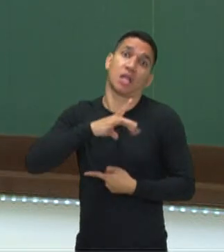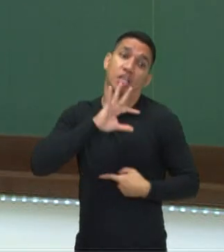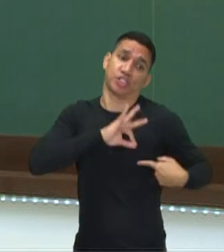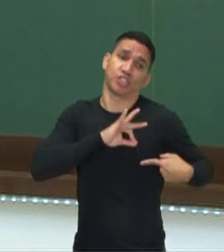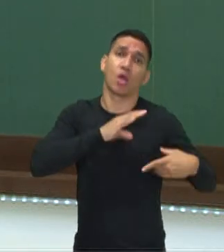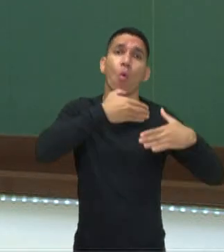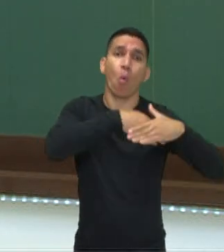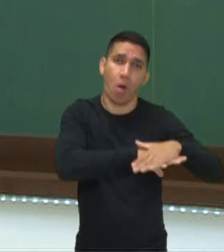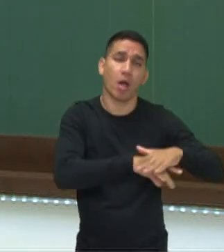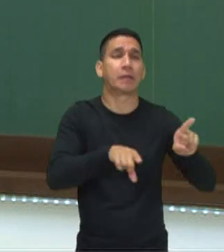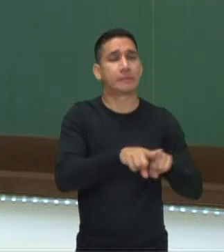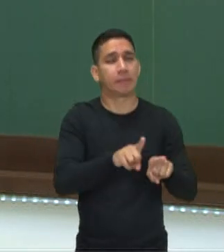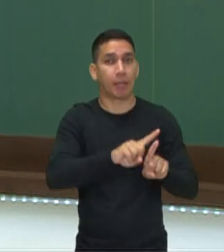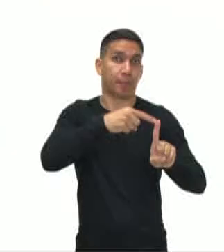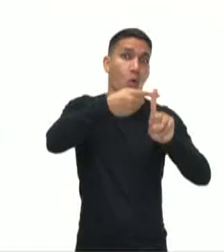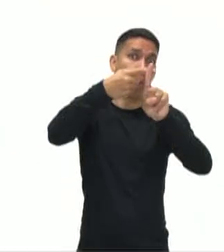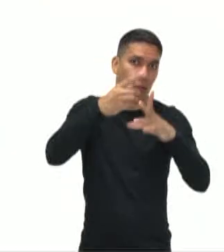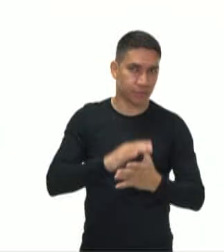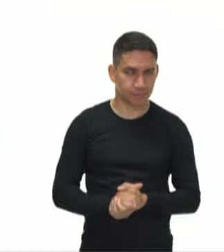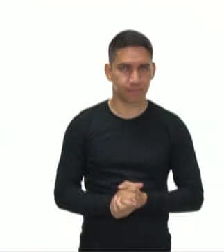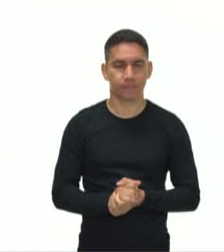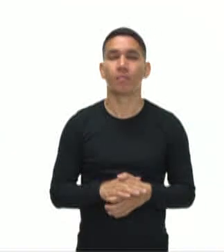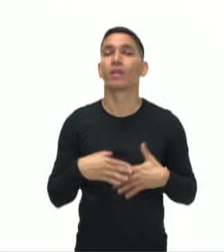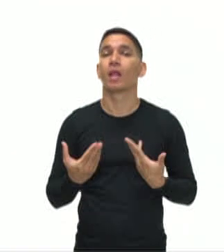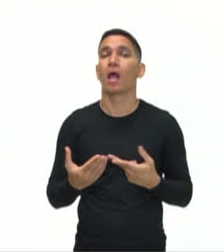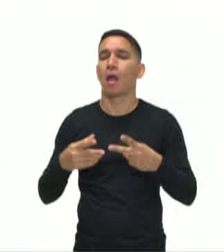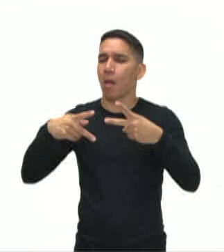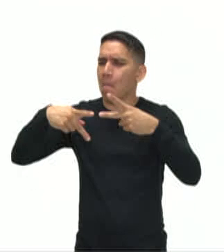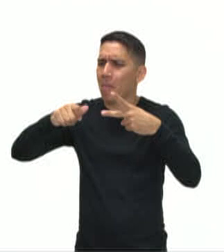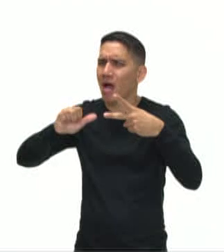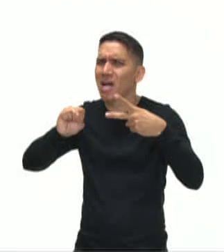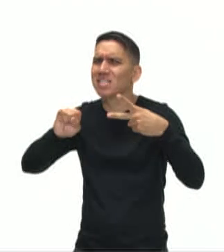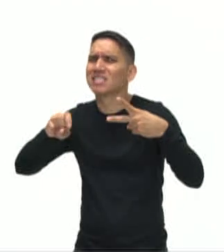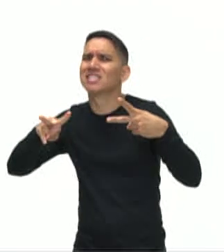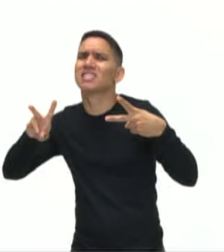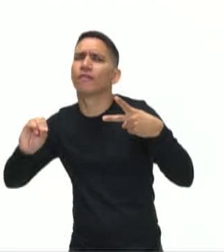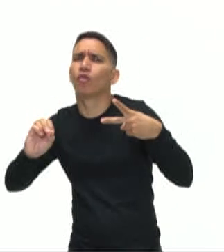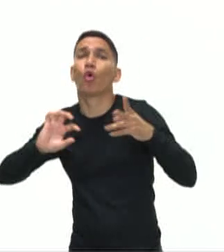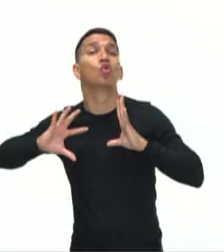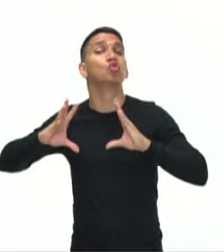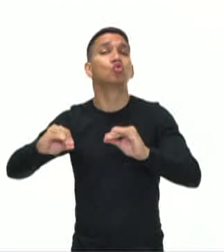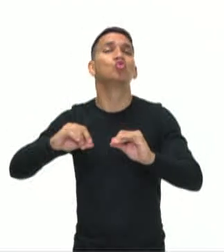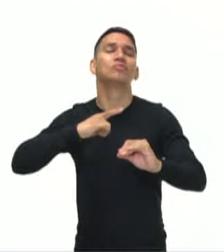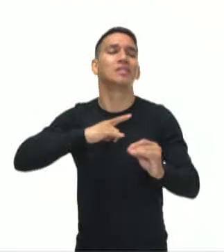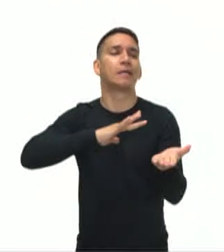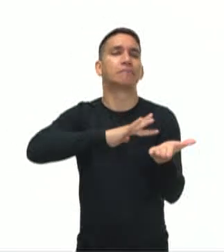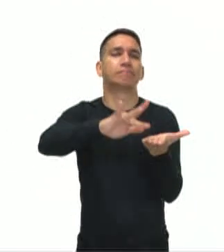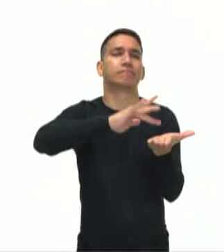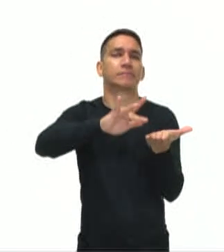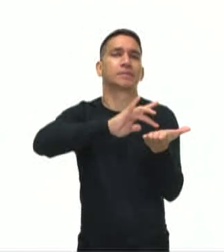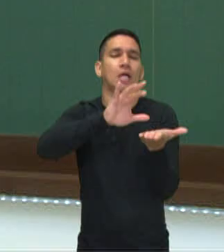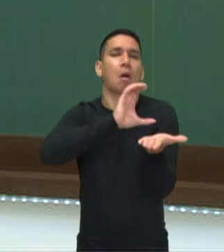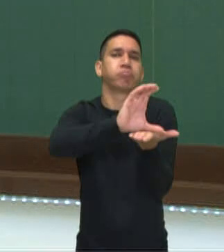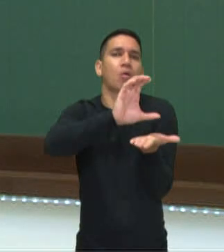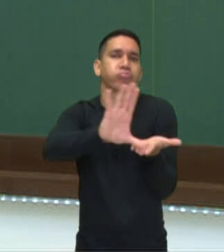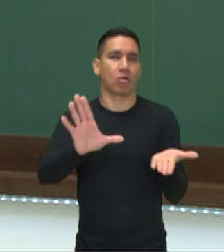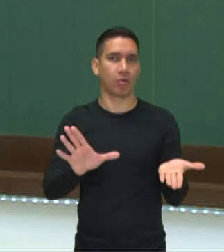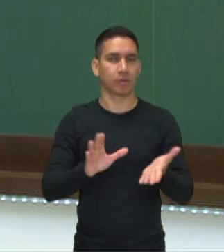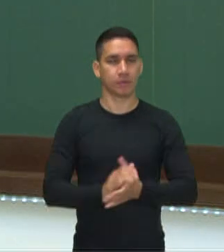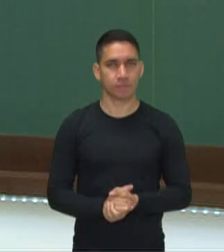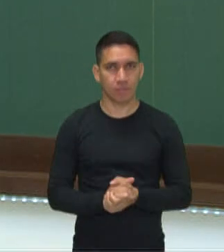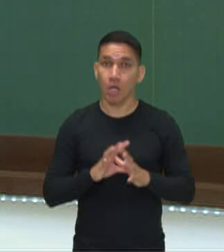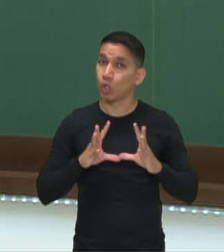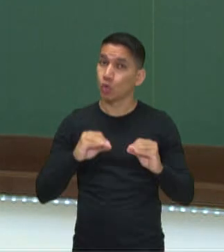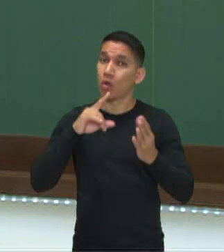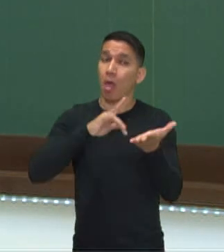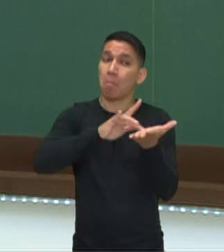positivo. Bem, agora o passivo financeiro é tudo que gera um custo pra você, né? Então se ele gera um custo,